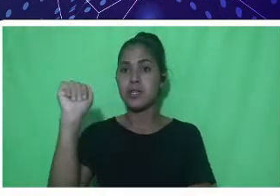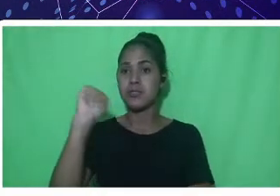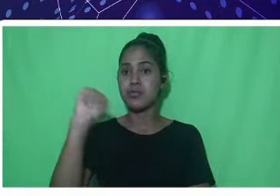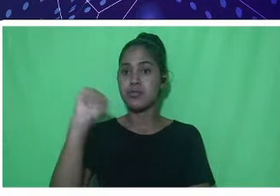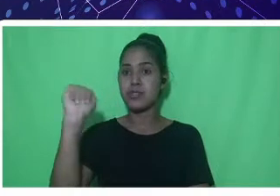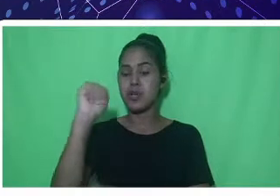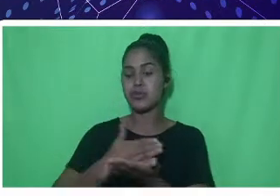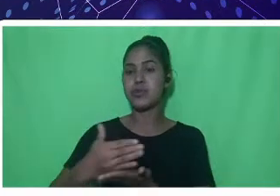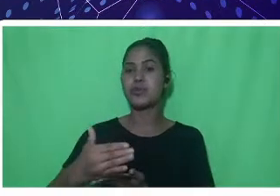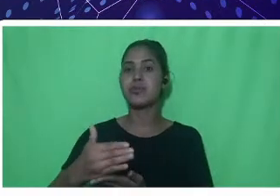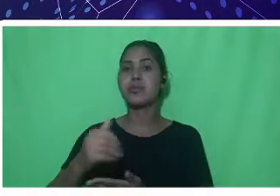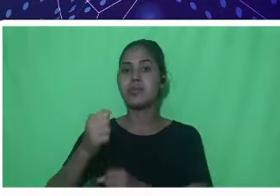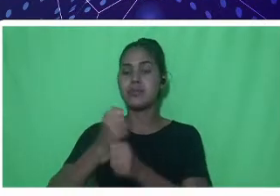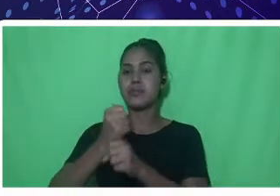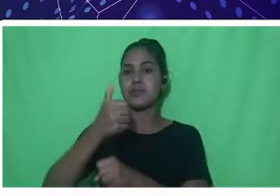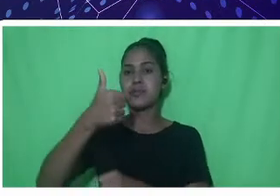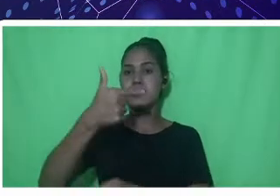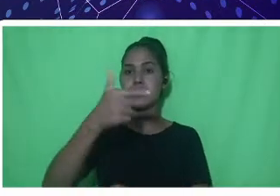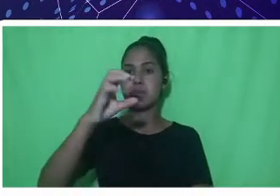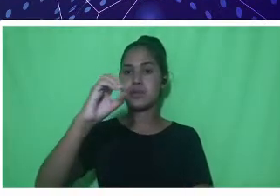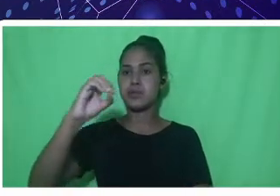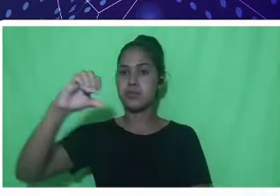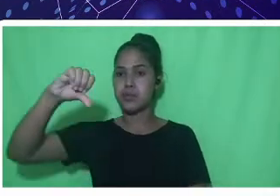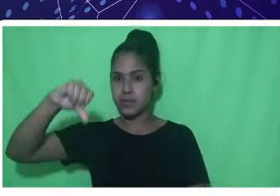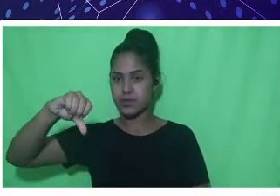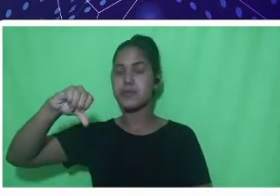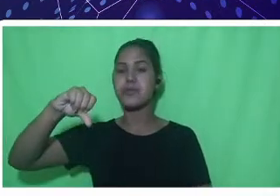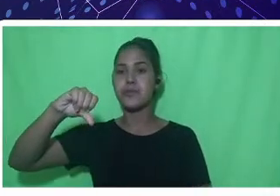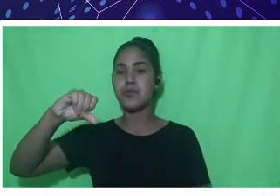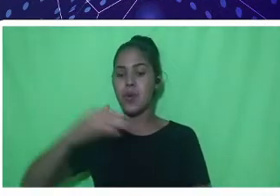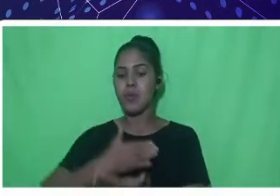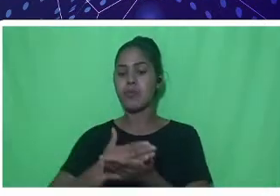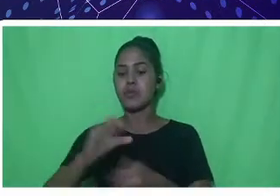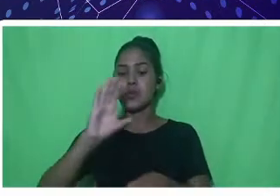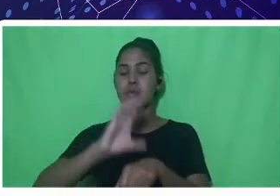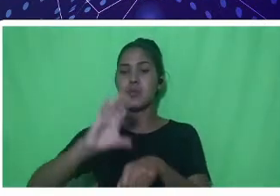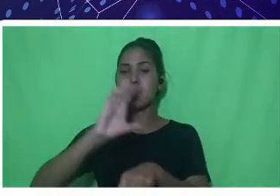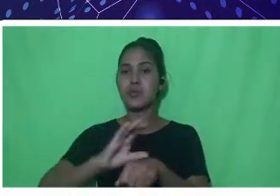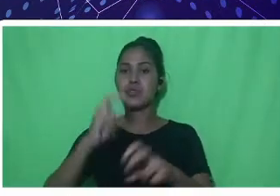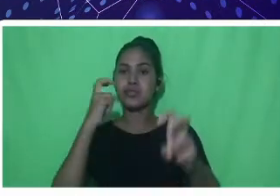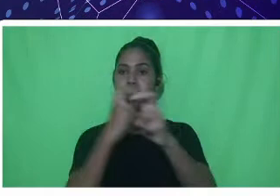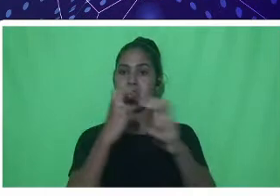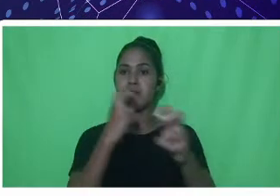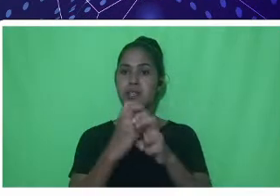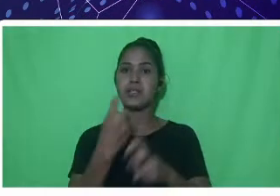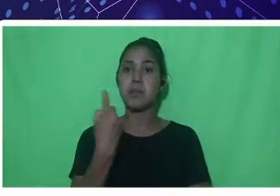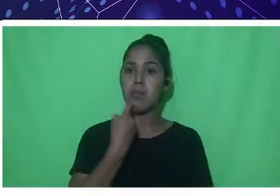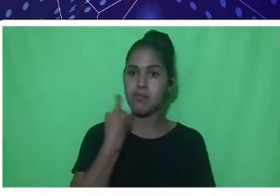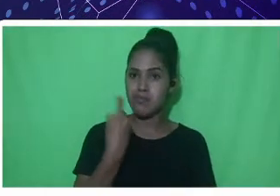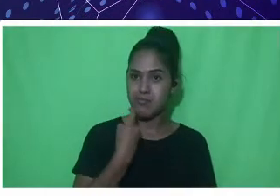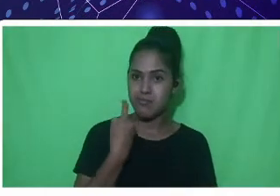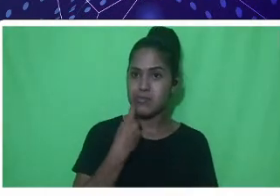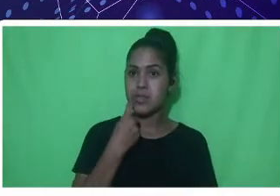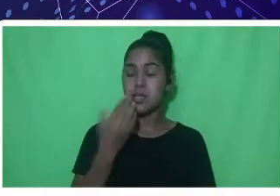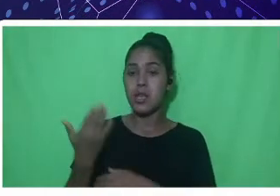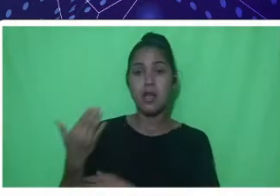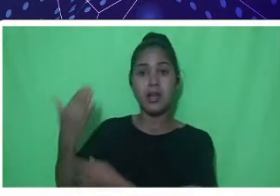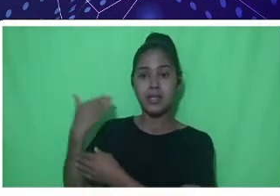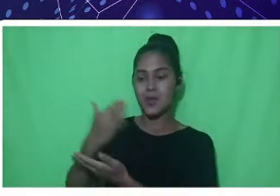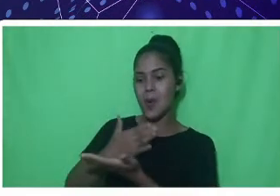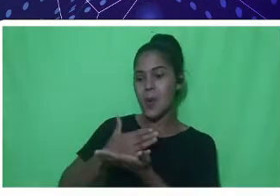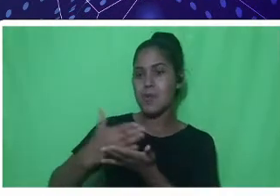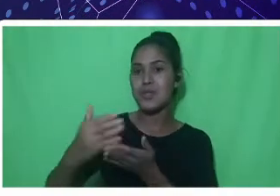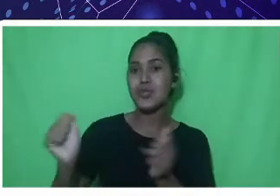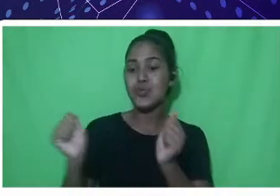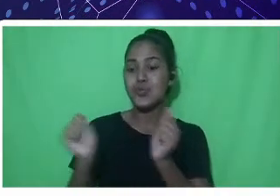com o curso de engenharia de pesca, que inicialmente pertencia ao Departamento de Ciências Contábeis do campus de Carcoal. No mesmo